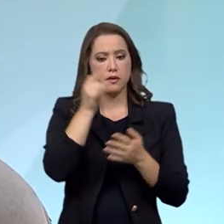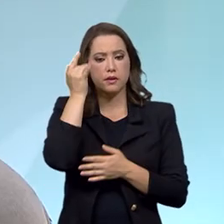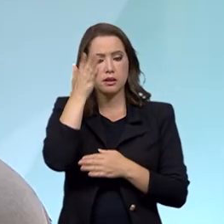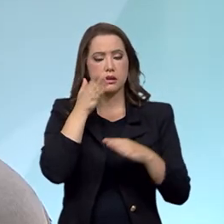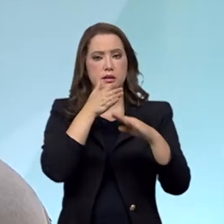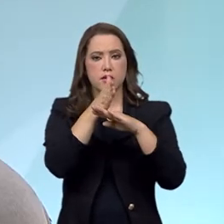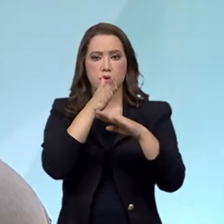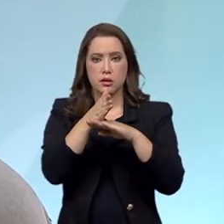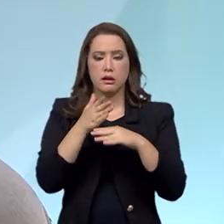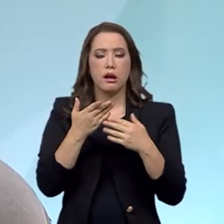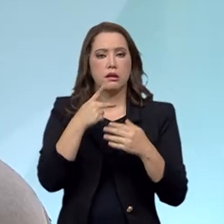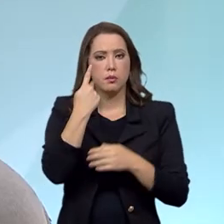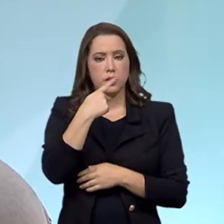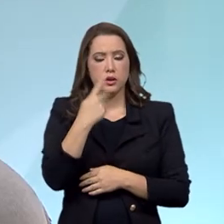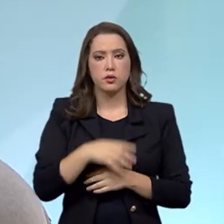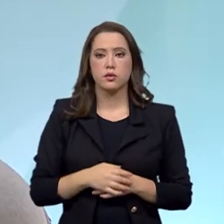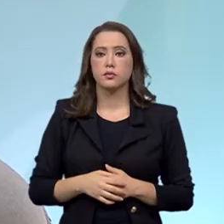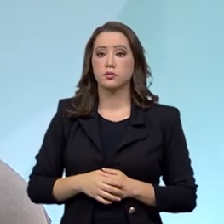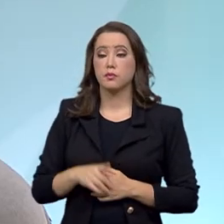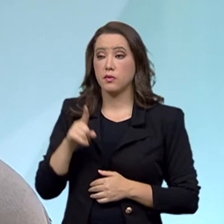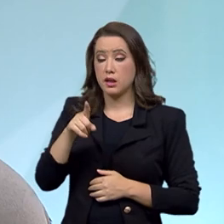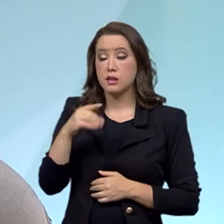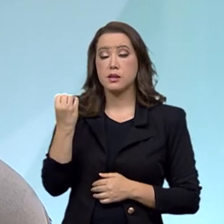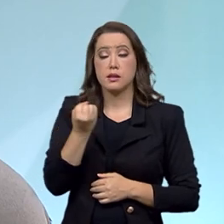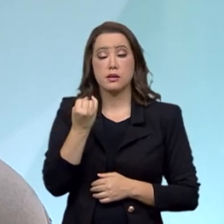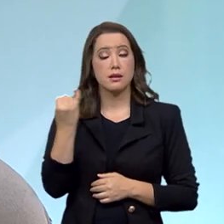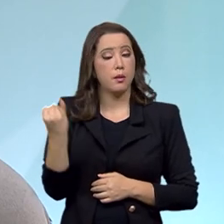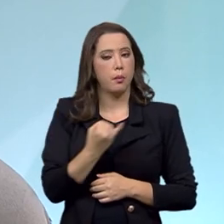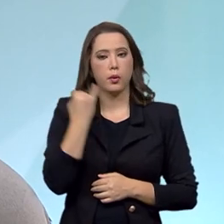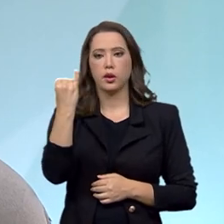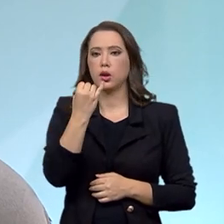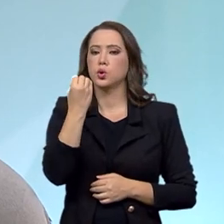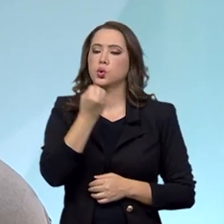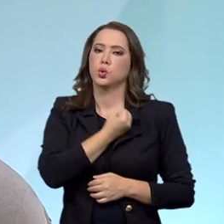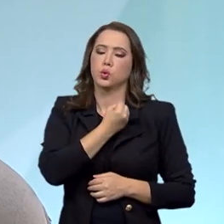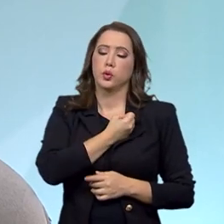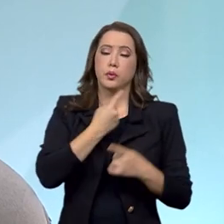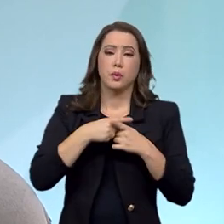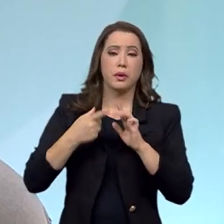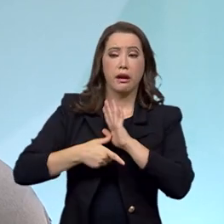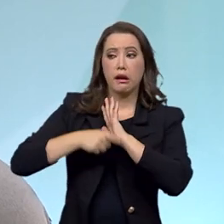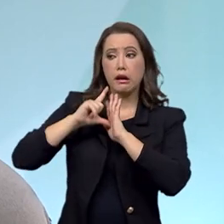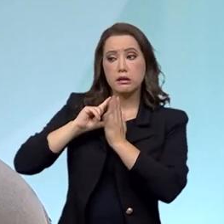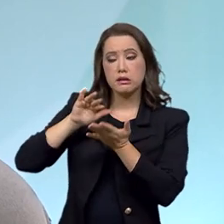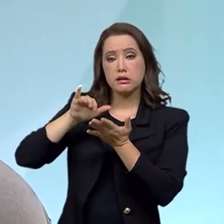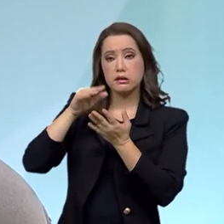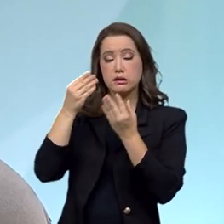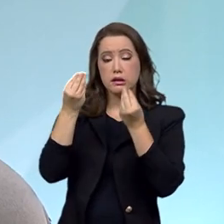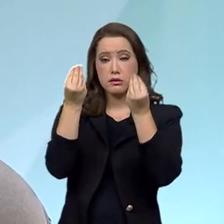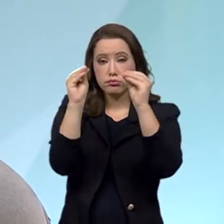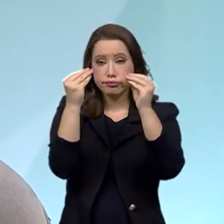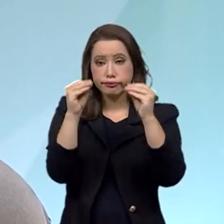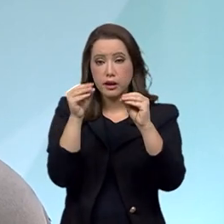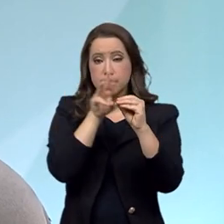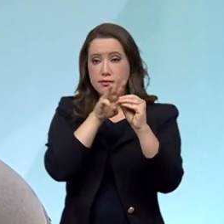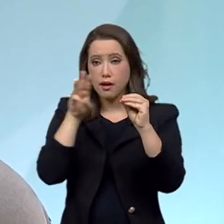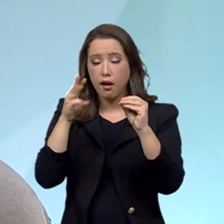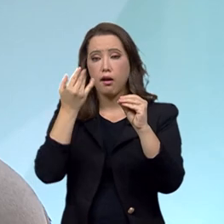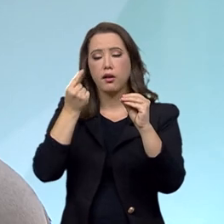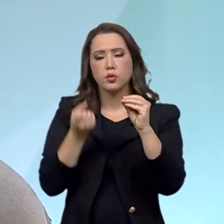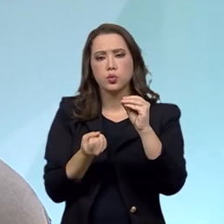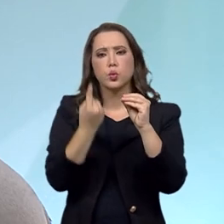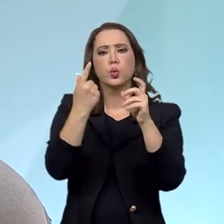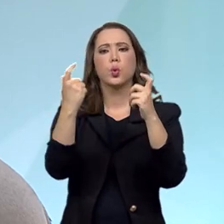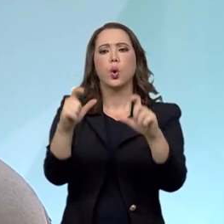acesso, né? Isso é um dado relevante porque, antes do Cadastro, antes dessa reunião dessas pessoas nessa